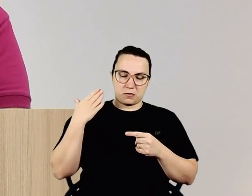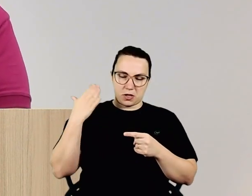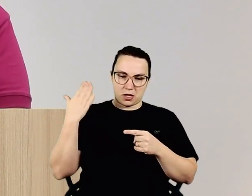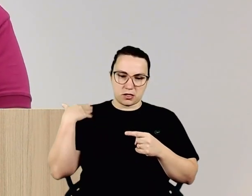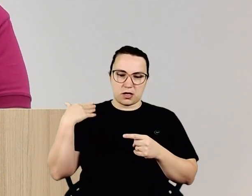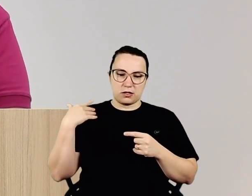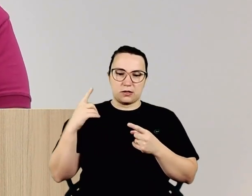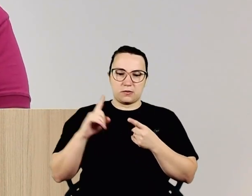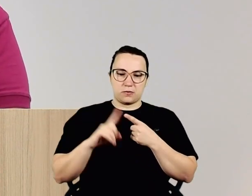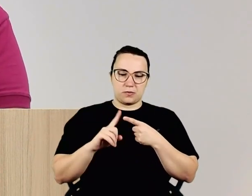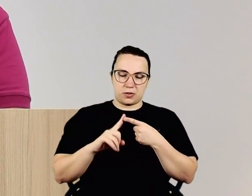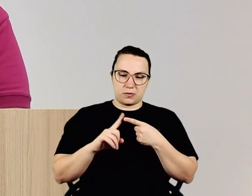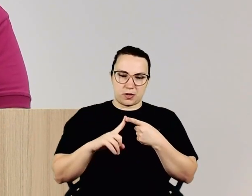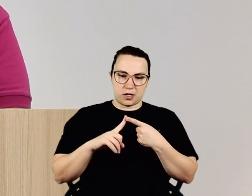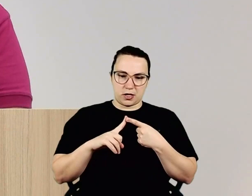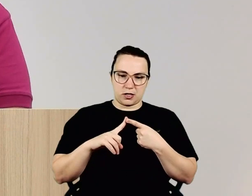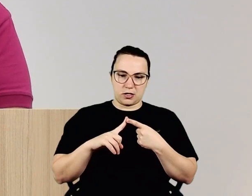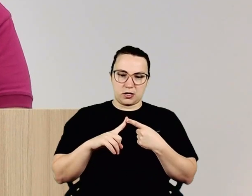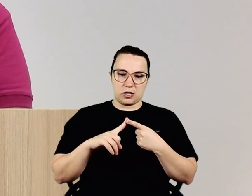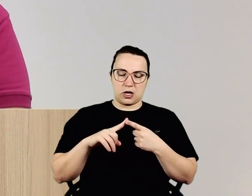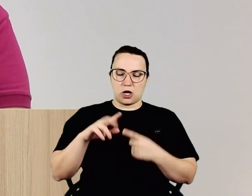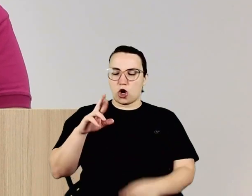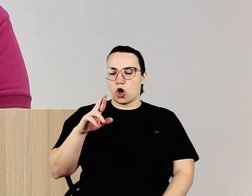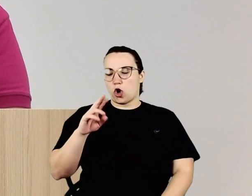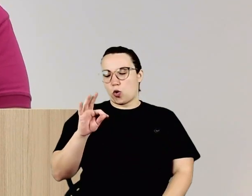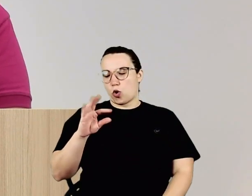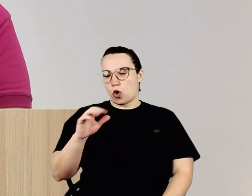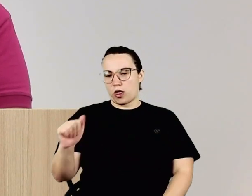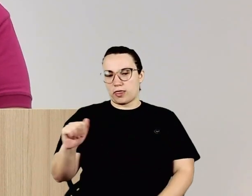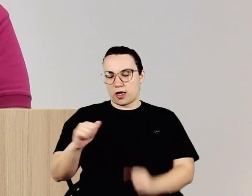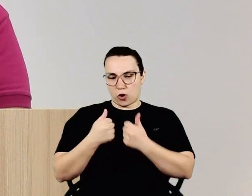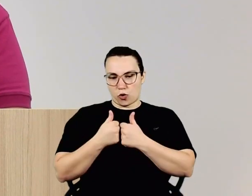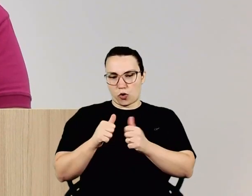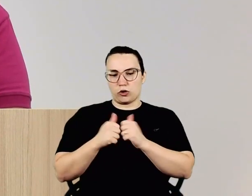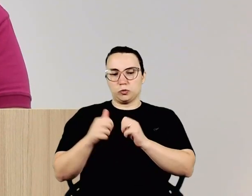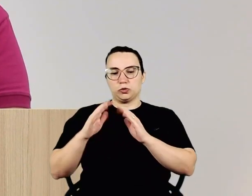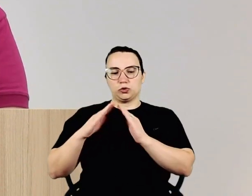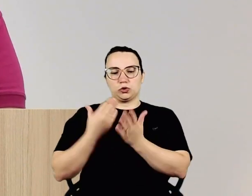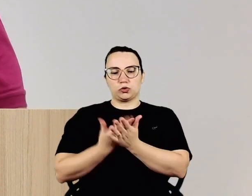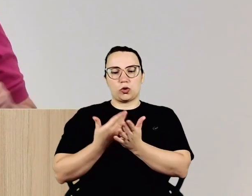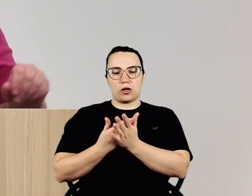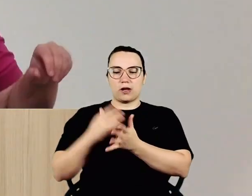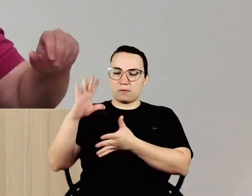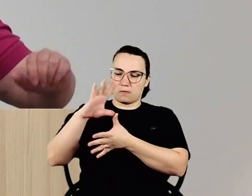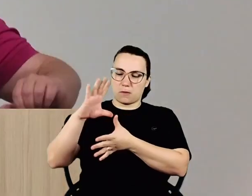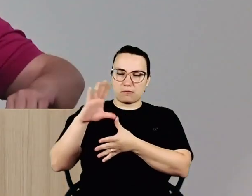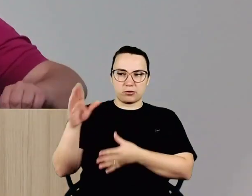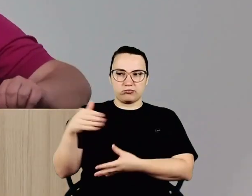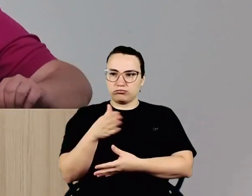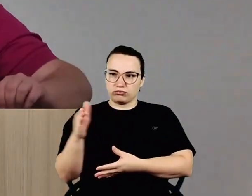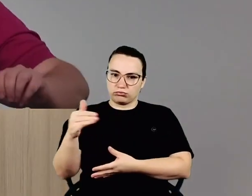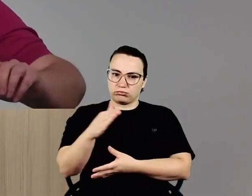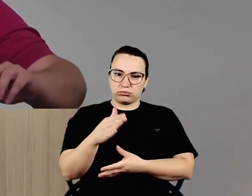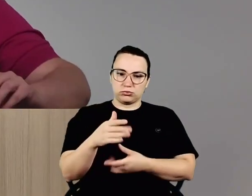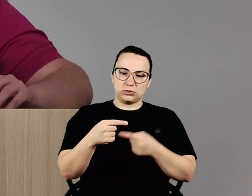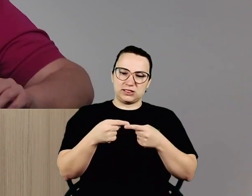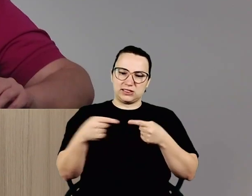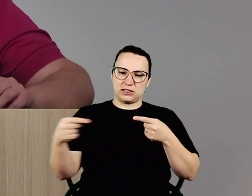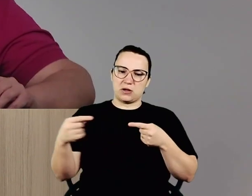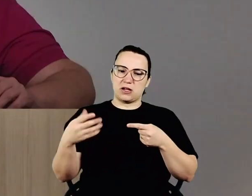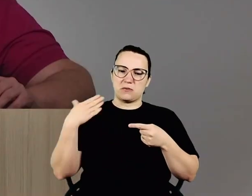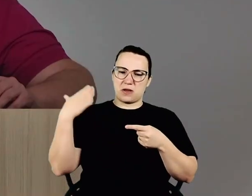rota que eu estou fazendo nos ônibus escolares. E como todo mundo sabe, semana passada fez um calor tórrido,